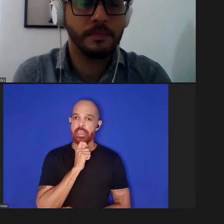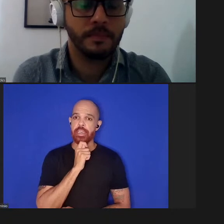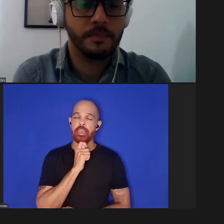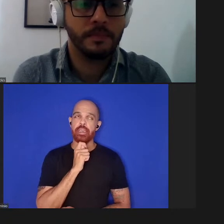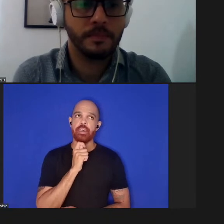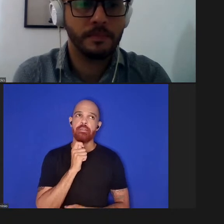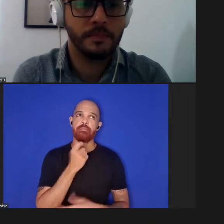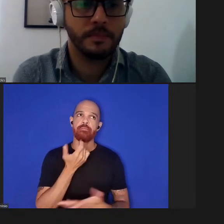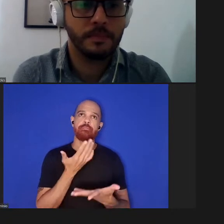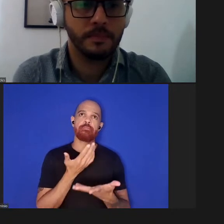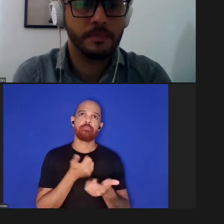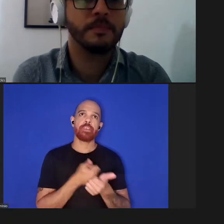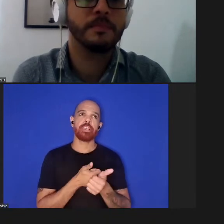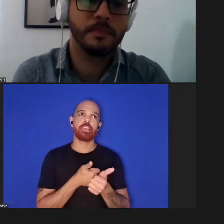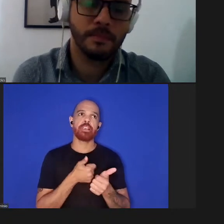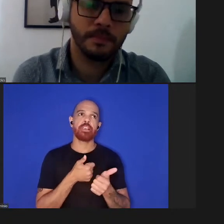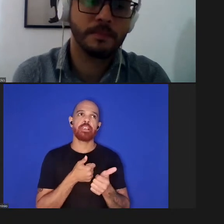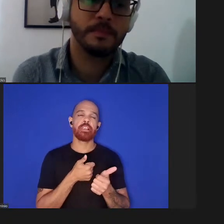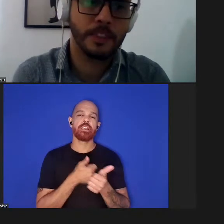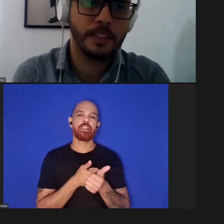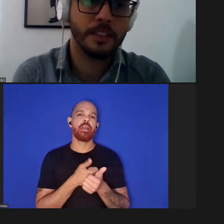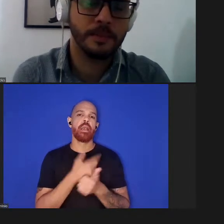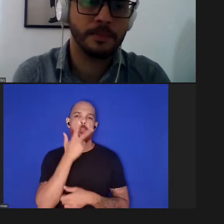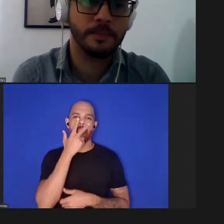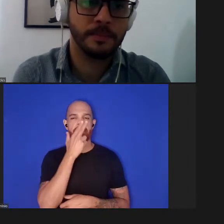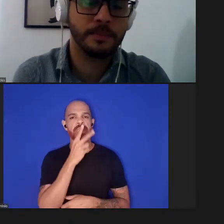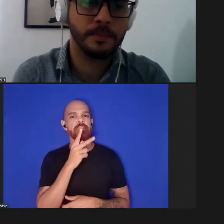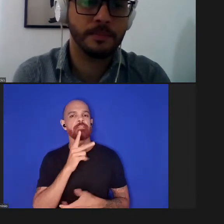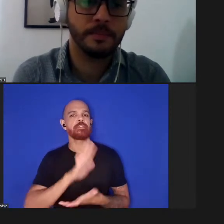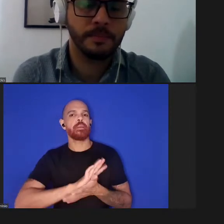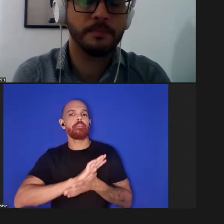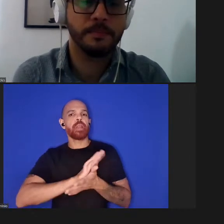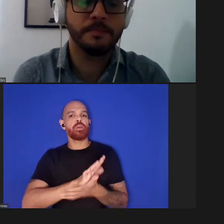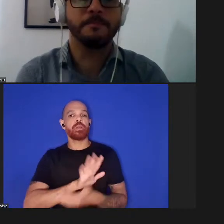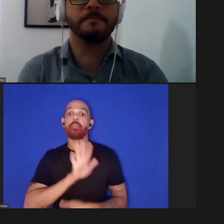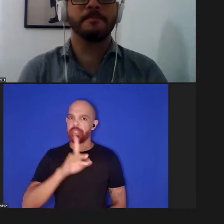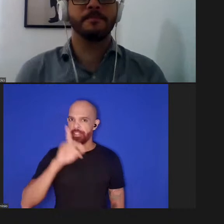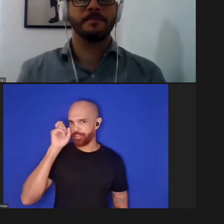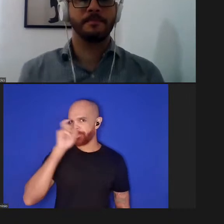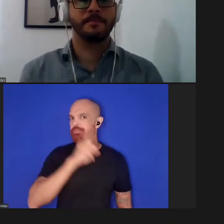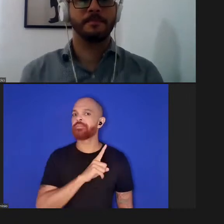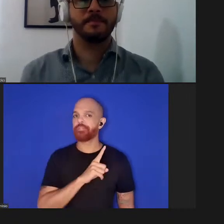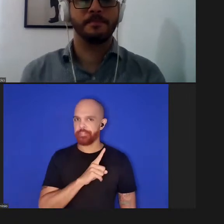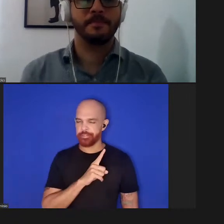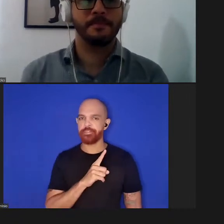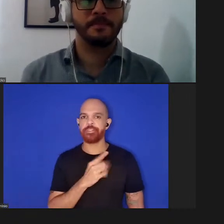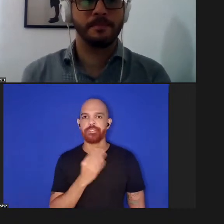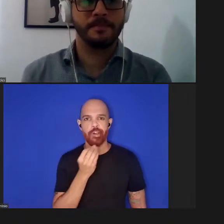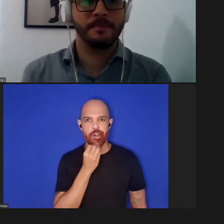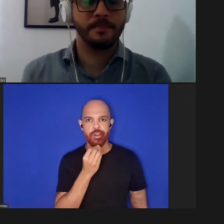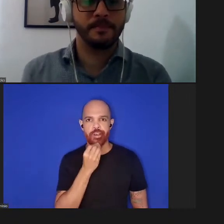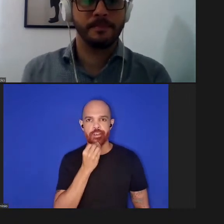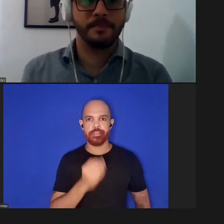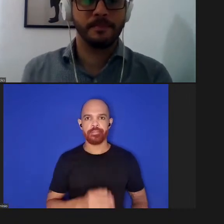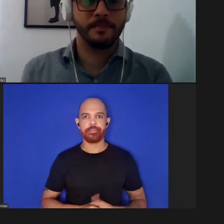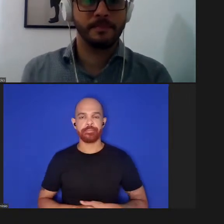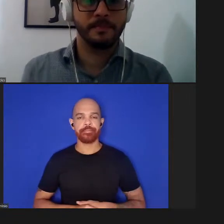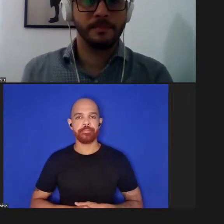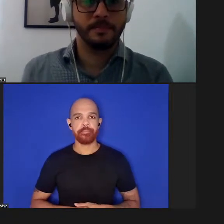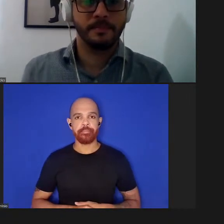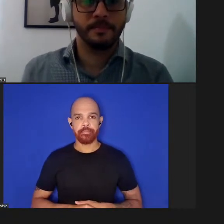sem ideias preconcebidas mas é muito difícil obviamente e também porque